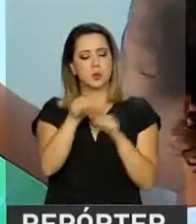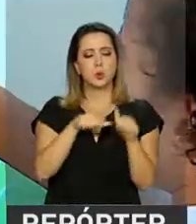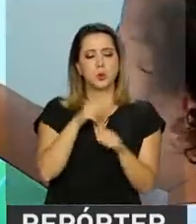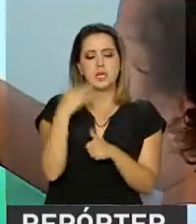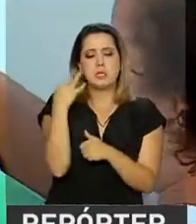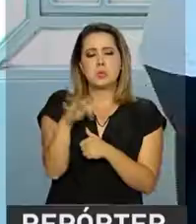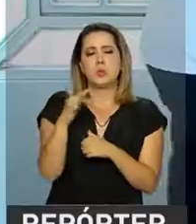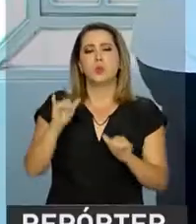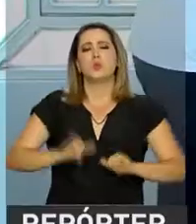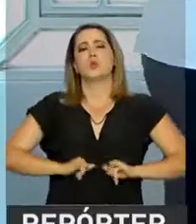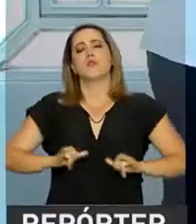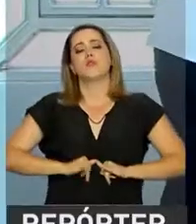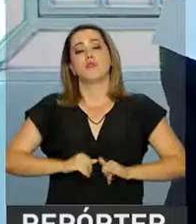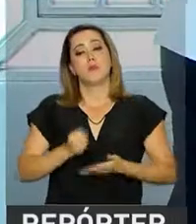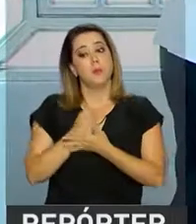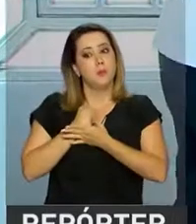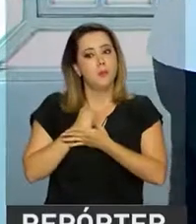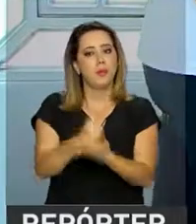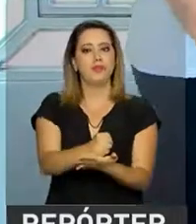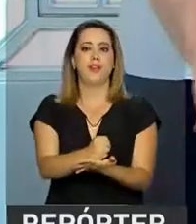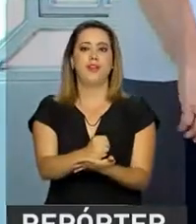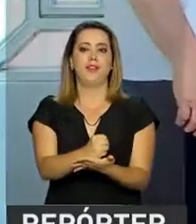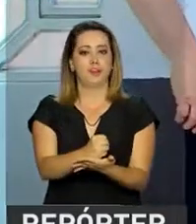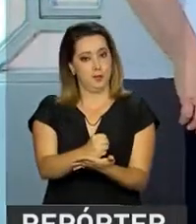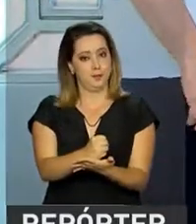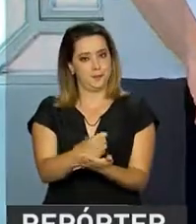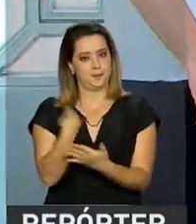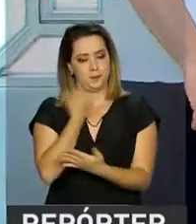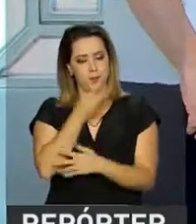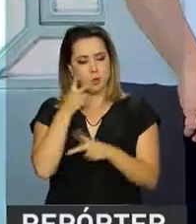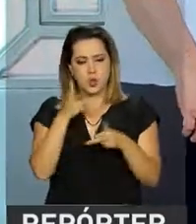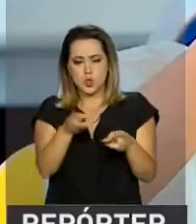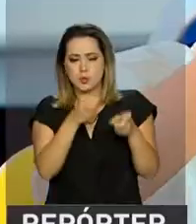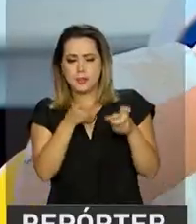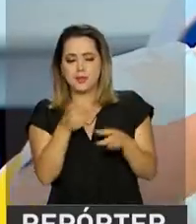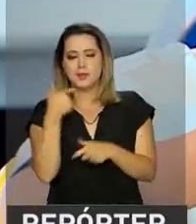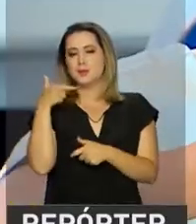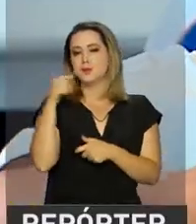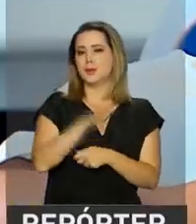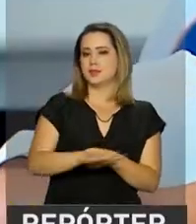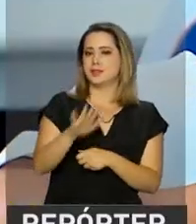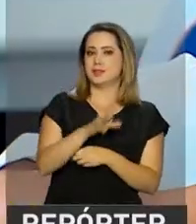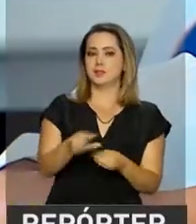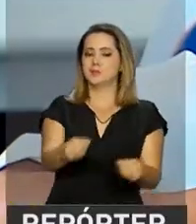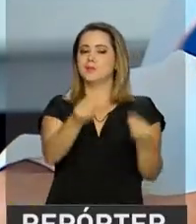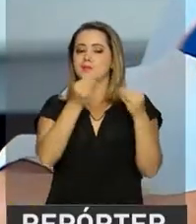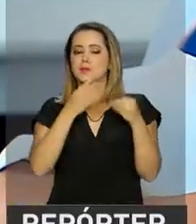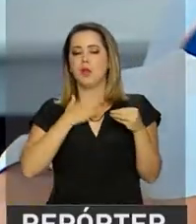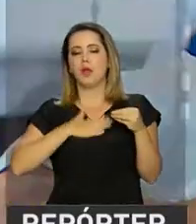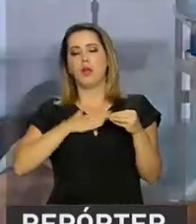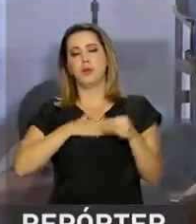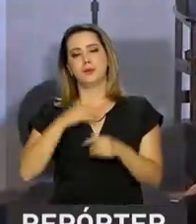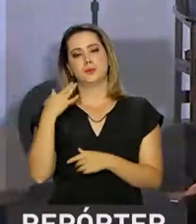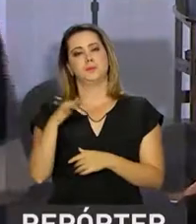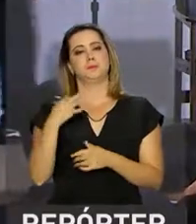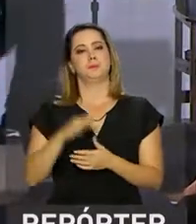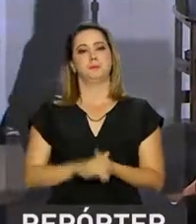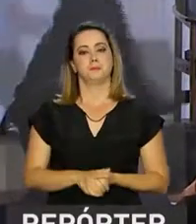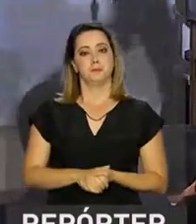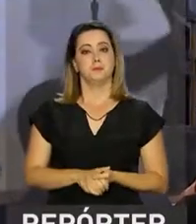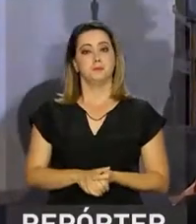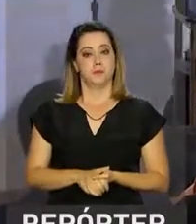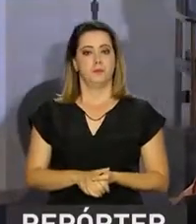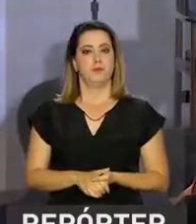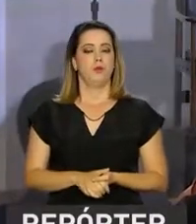por doação. E hoje nós vemos as crianças sorrindo e isso traz um pouco de alento para a nossa dor. A dedicação